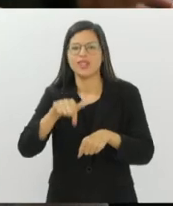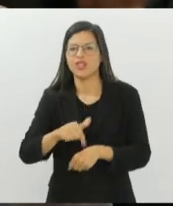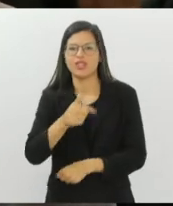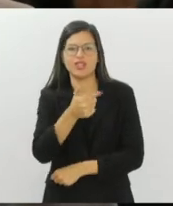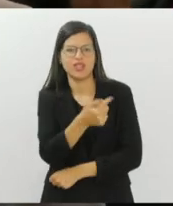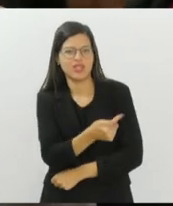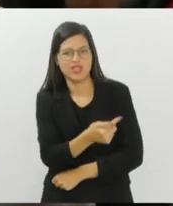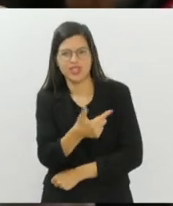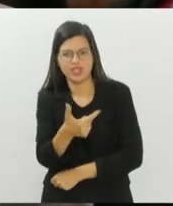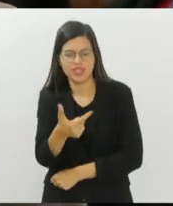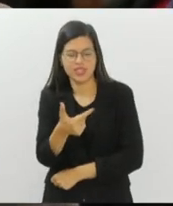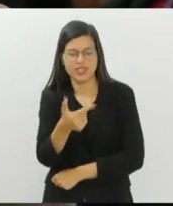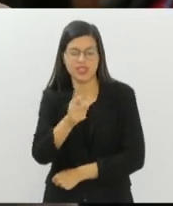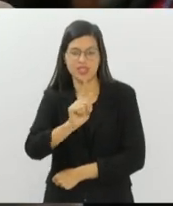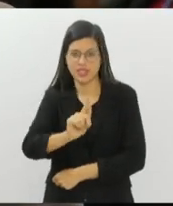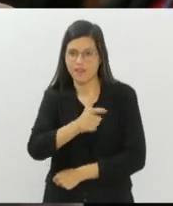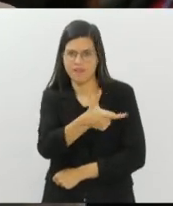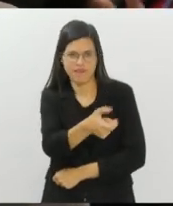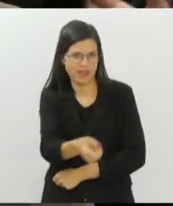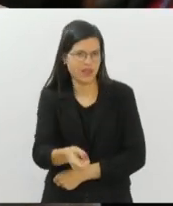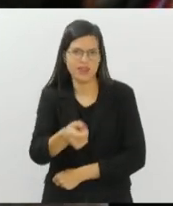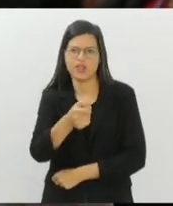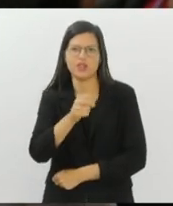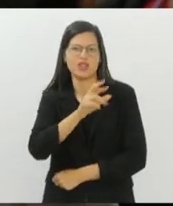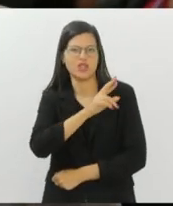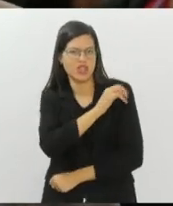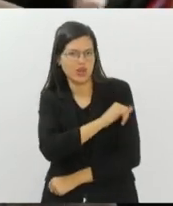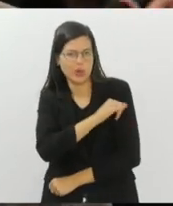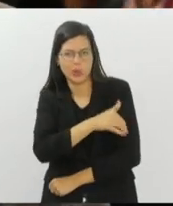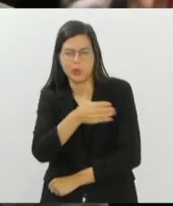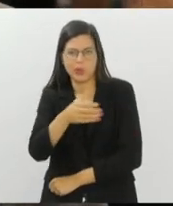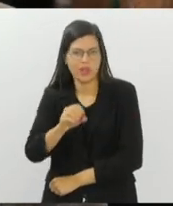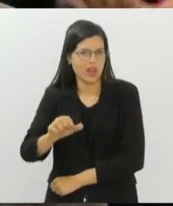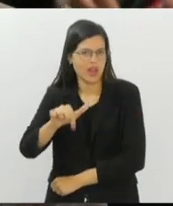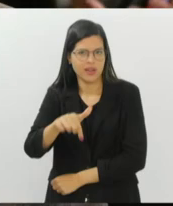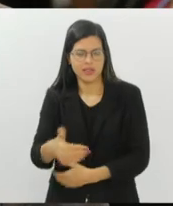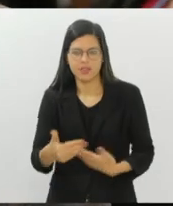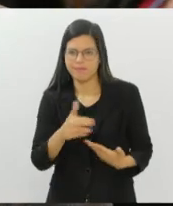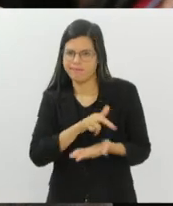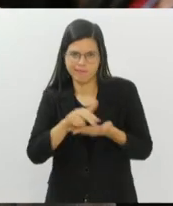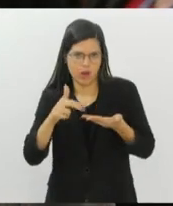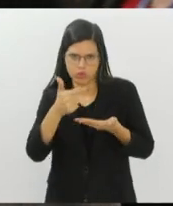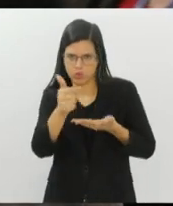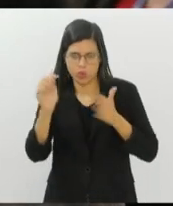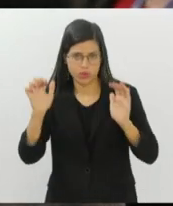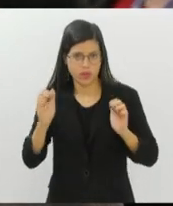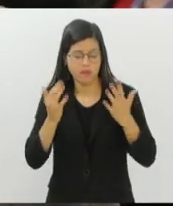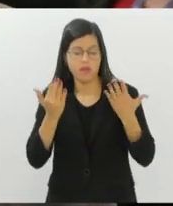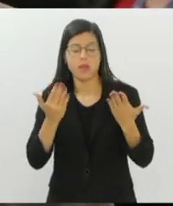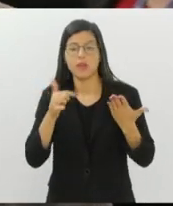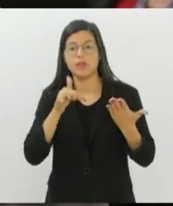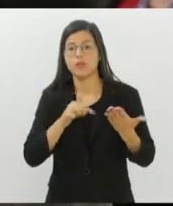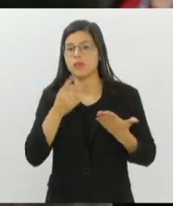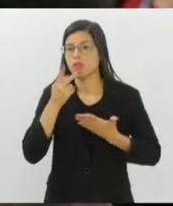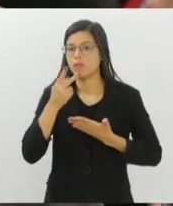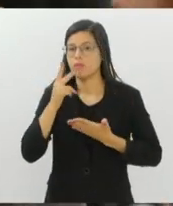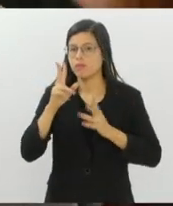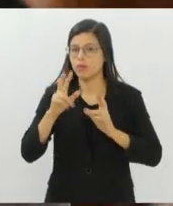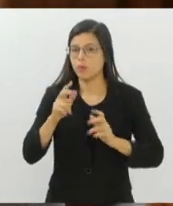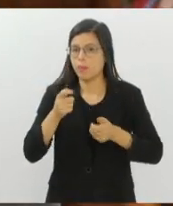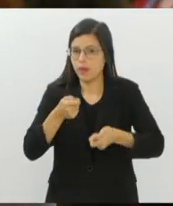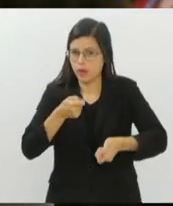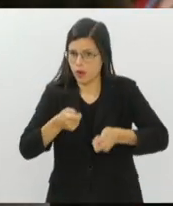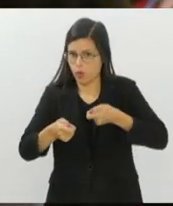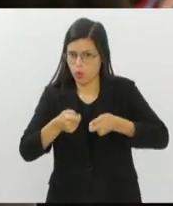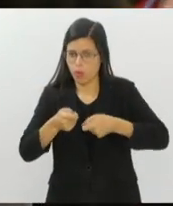20, e tem uma liderança muito grande. Quando a gente fala de economia verde, de crédito de carbono de